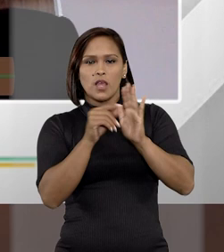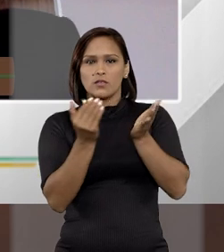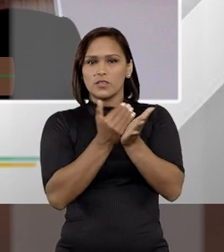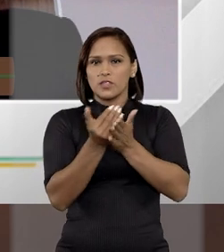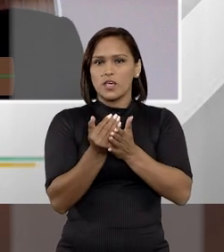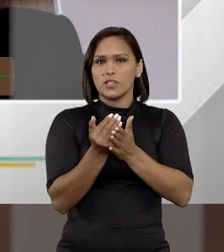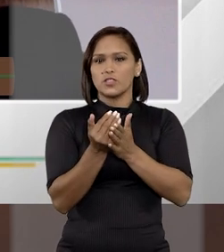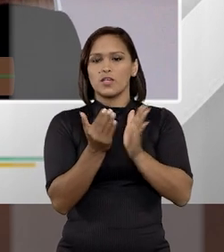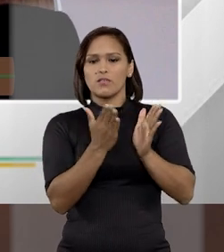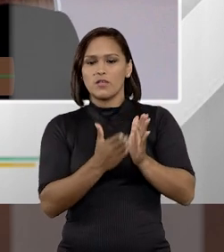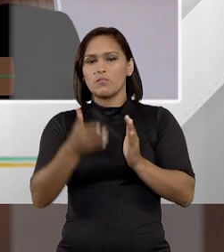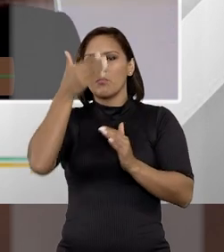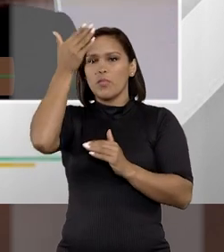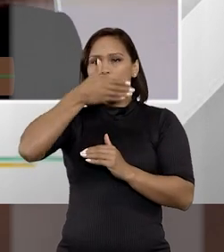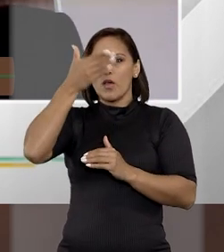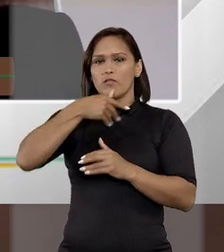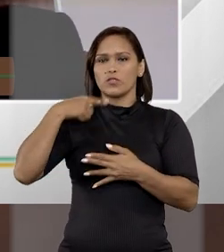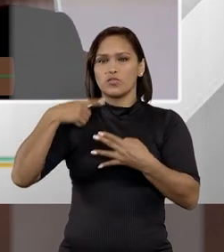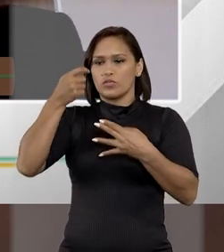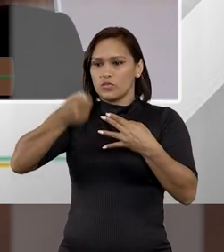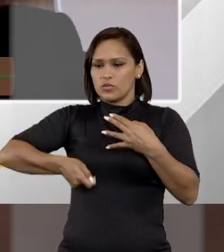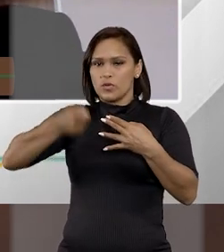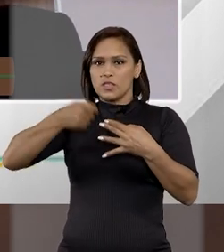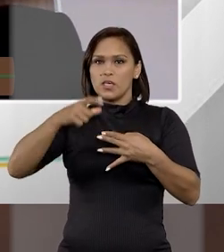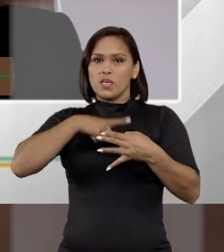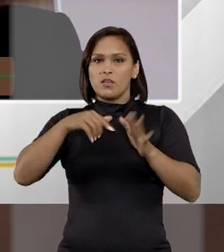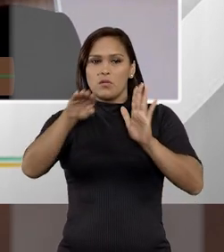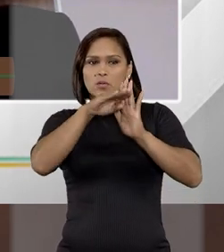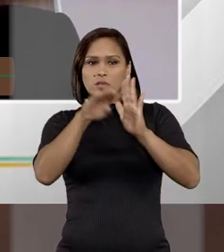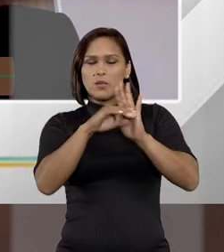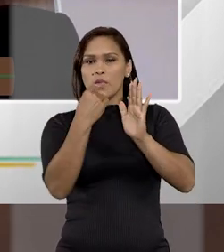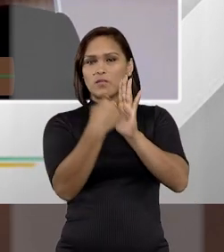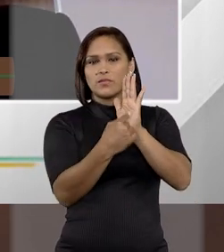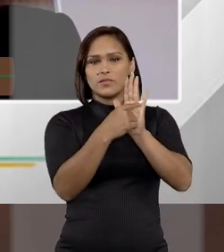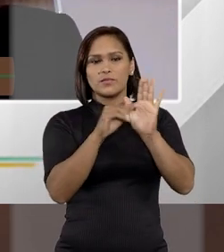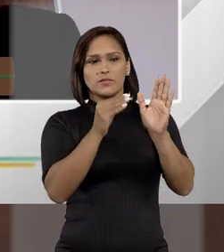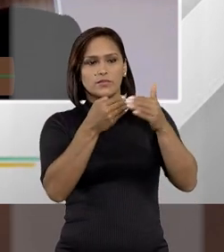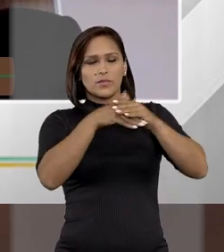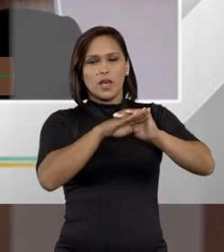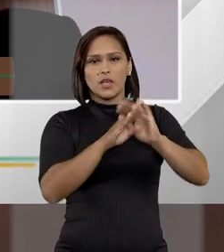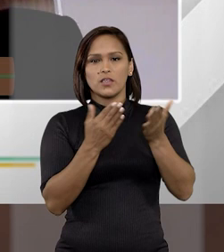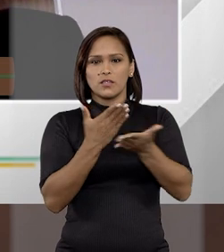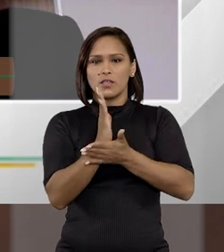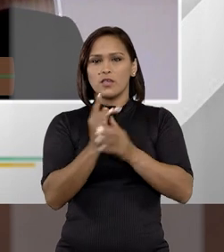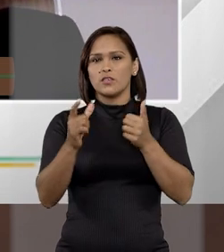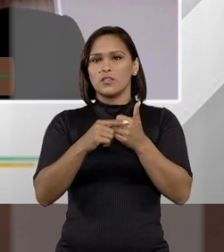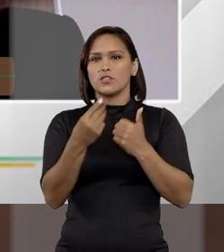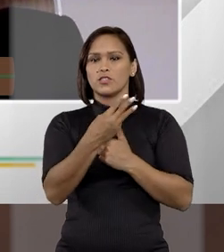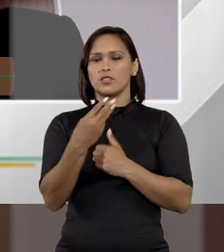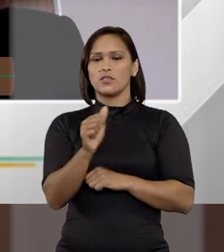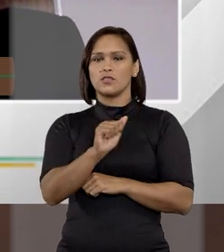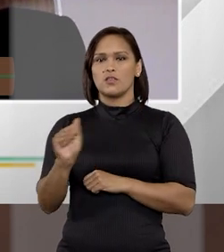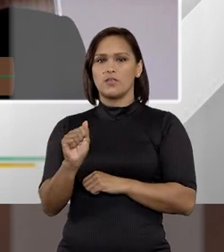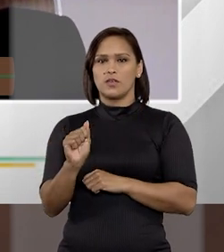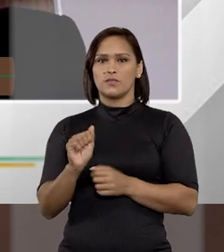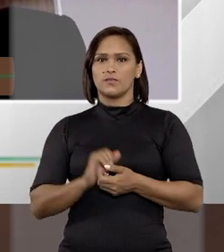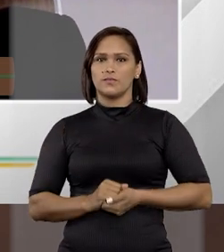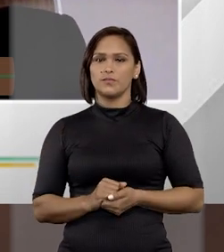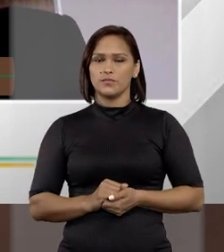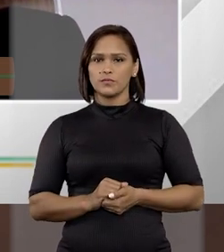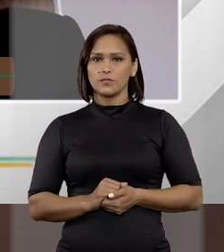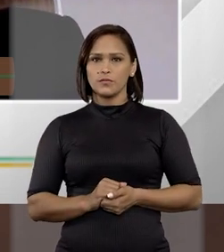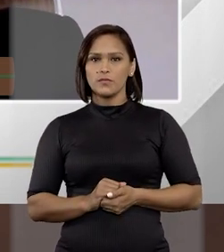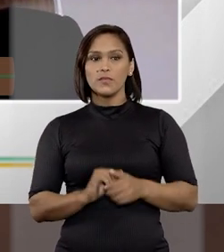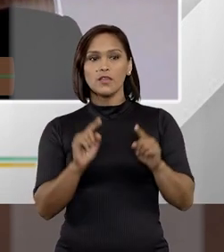iniciativa probatória por parte do juiz, eles vão ser tacitamente revogados com a entrada em vigor do artigo 3º, letra A.